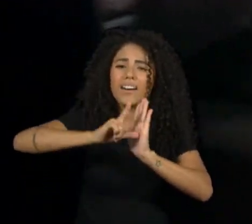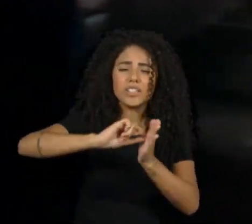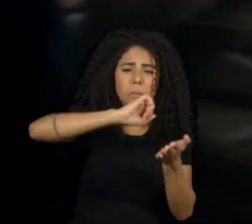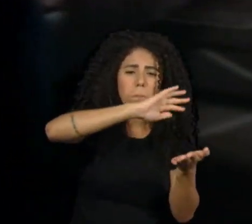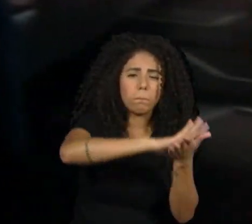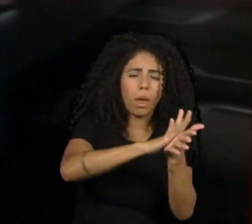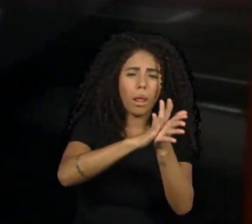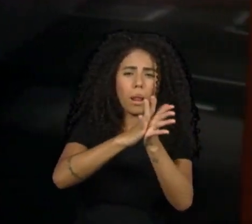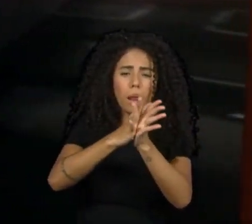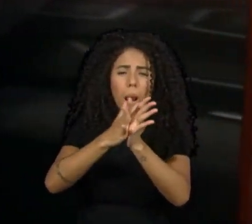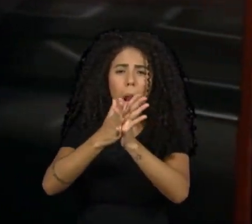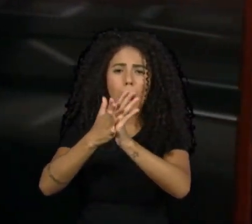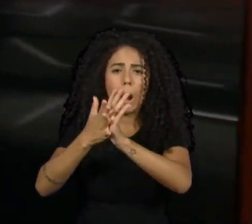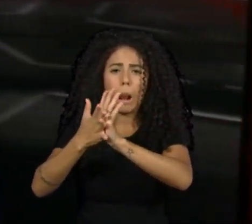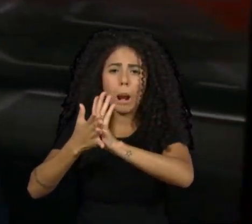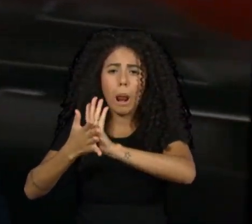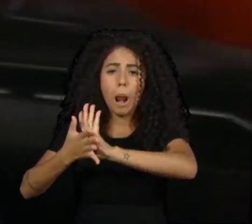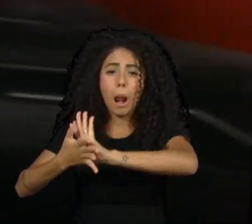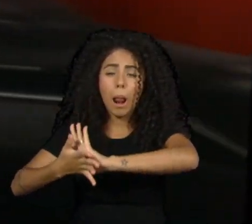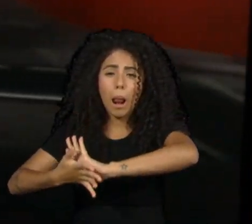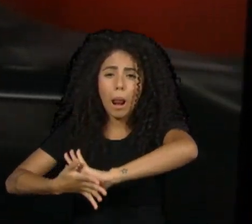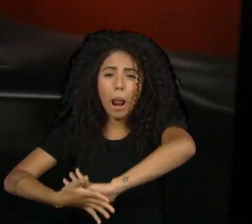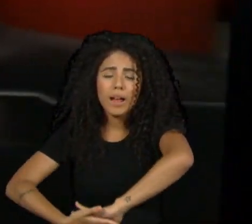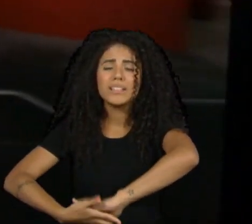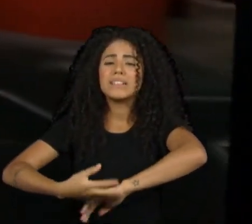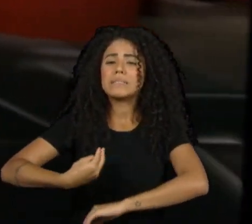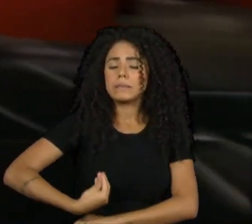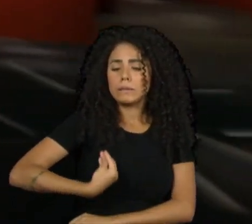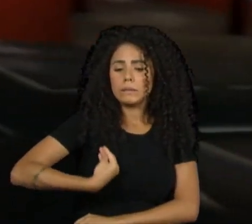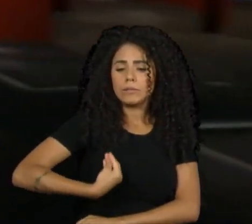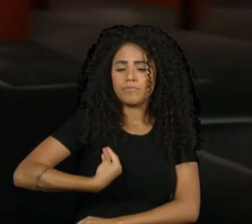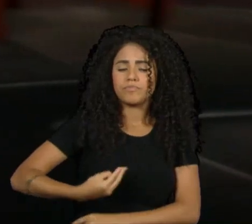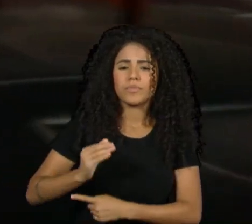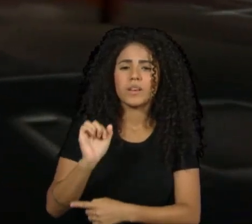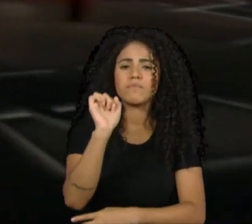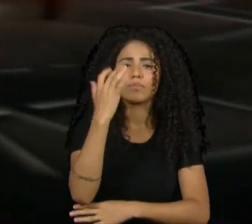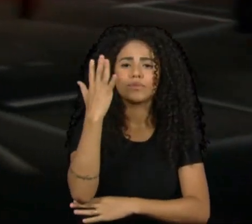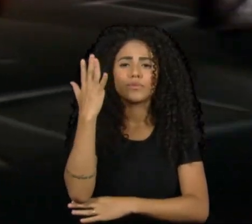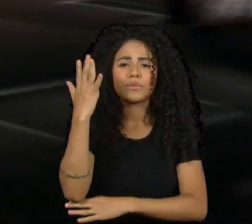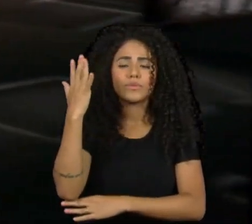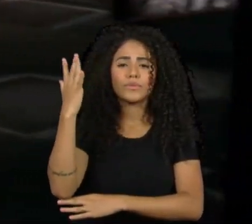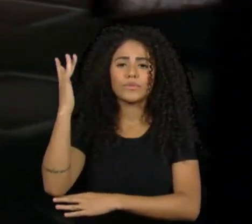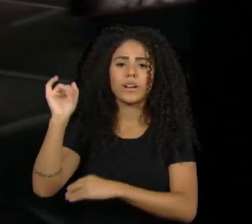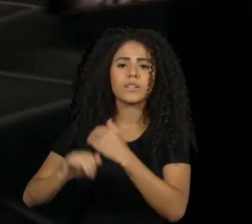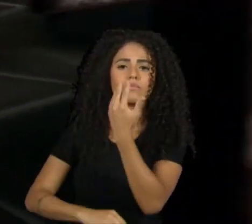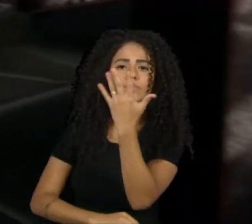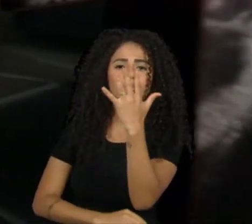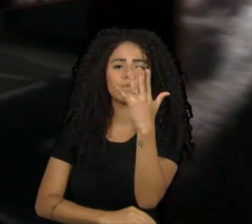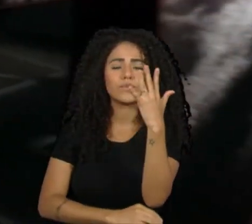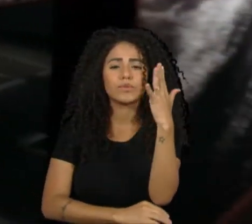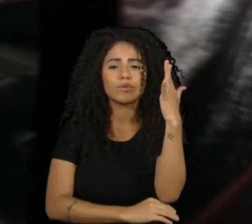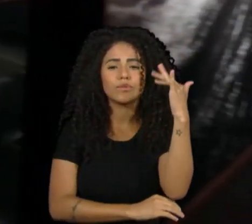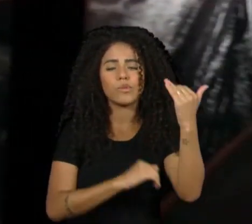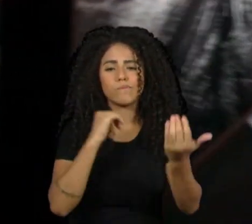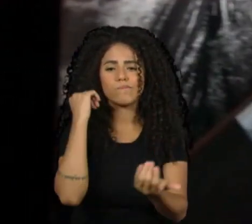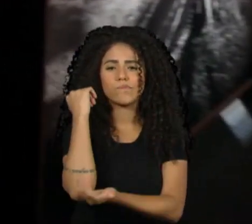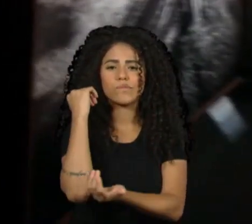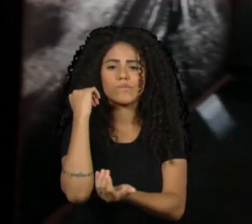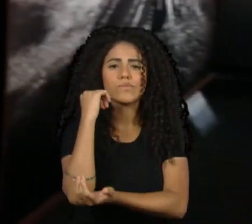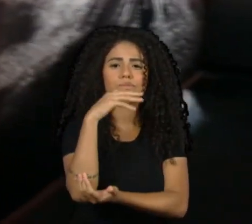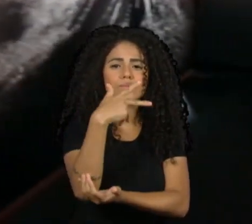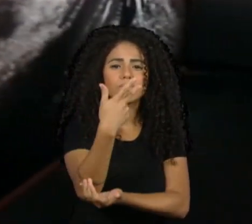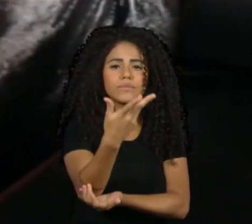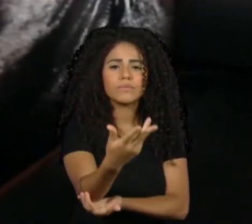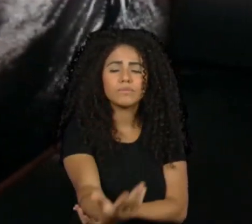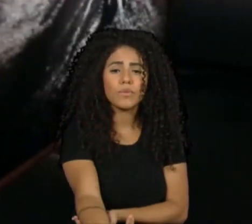a desaparecer. Para que a vida e a natureza superem o extermínio e a destruição, é